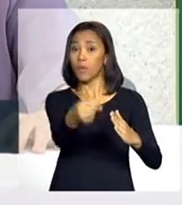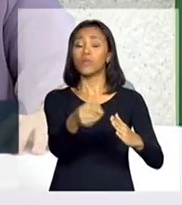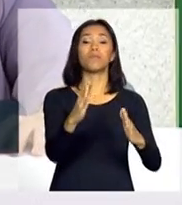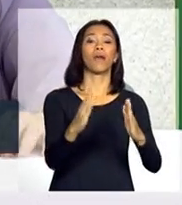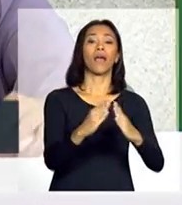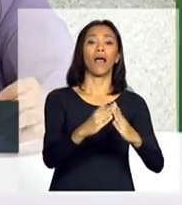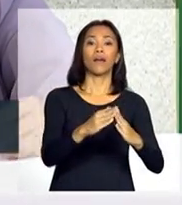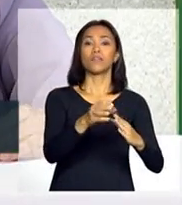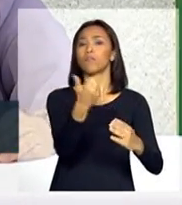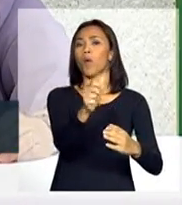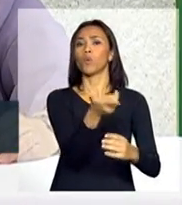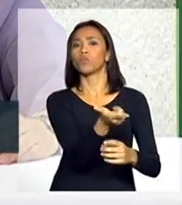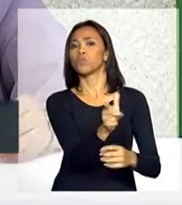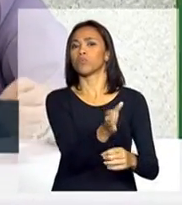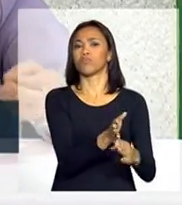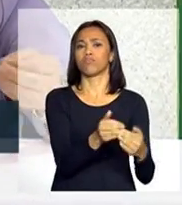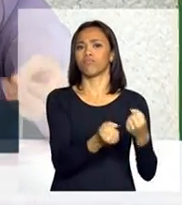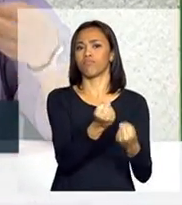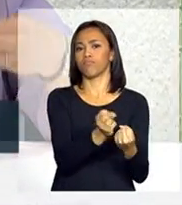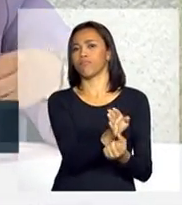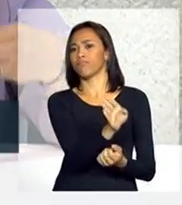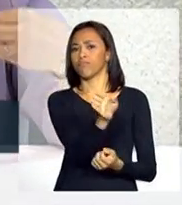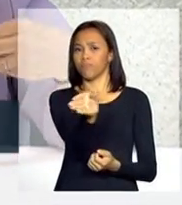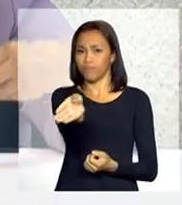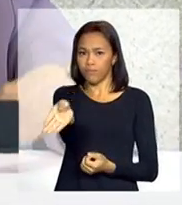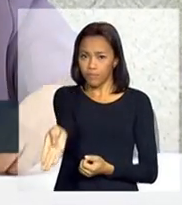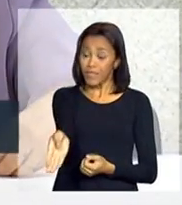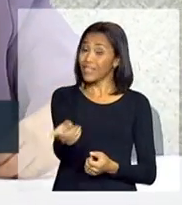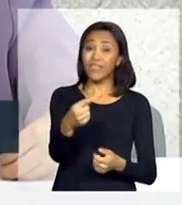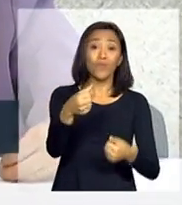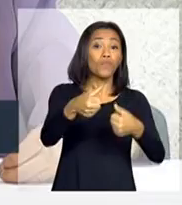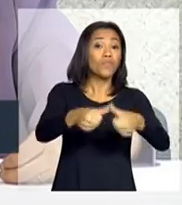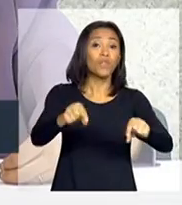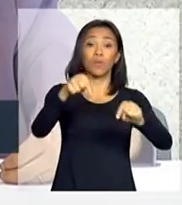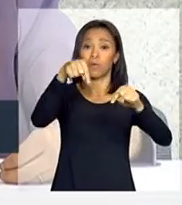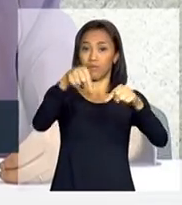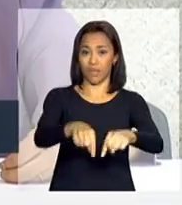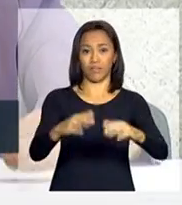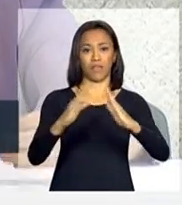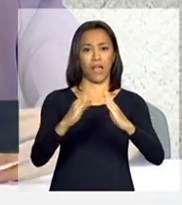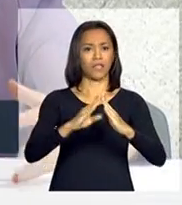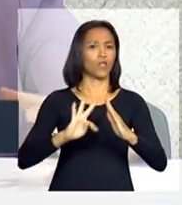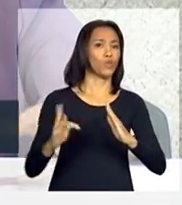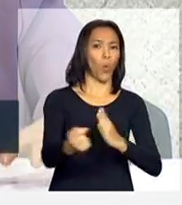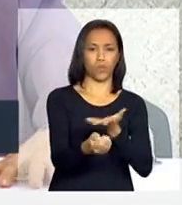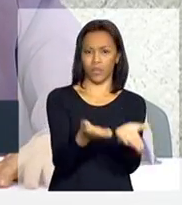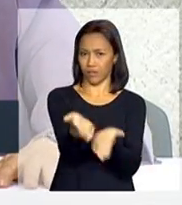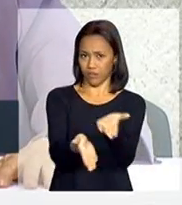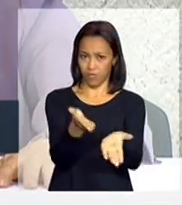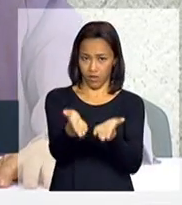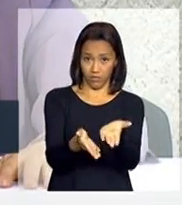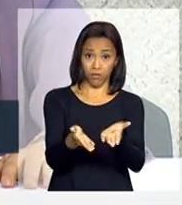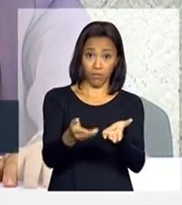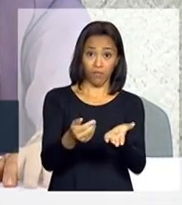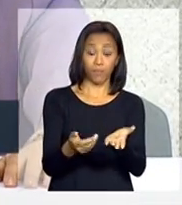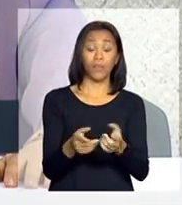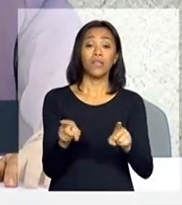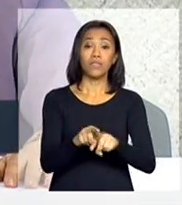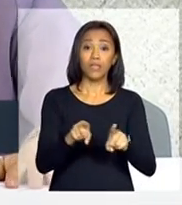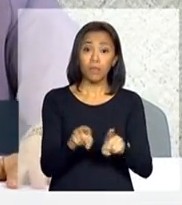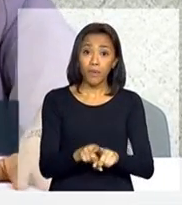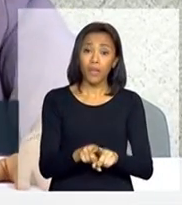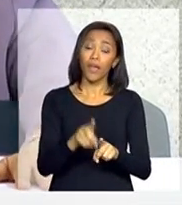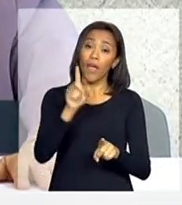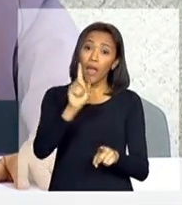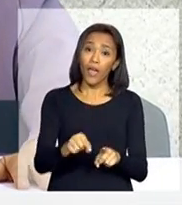os demais serviços, que não ficam dentro da casa. E uma porta de saída